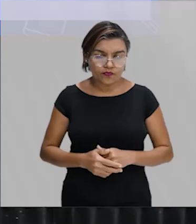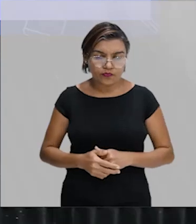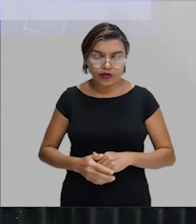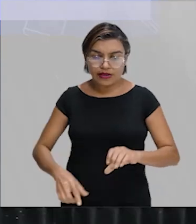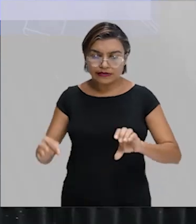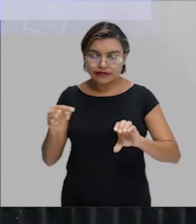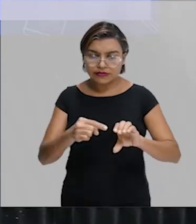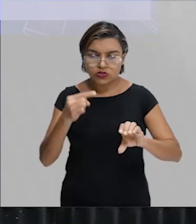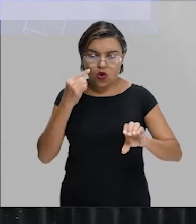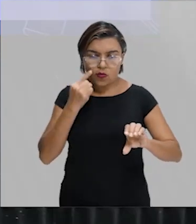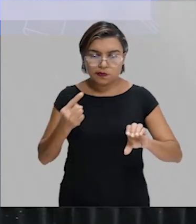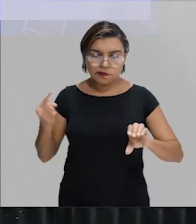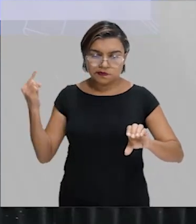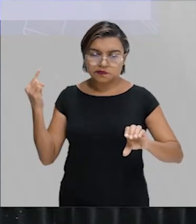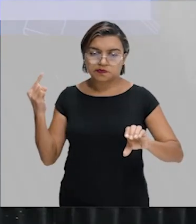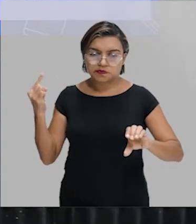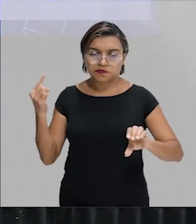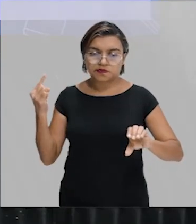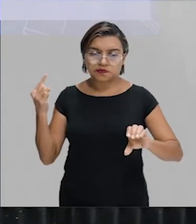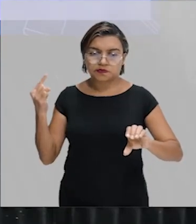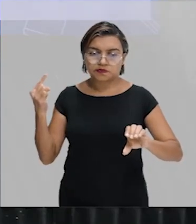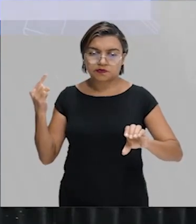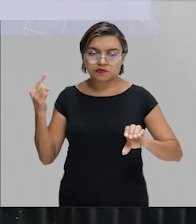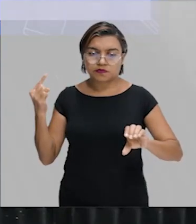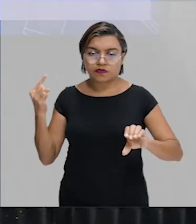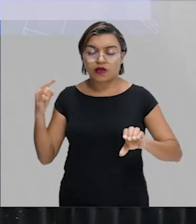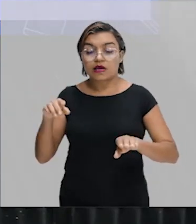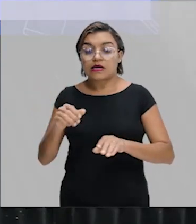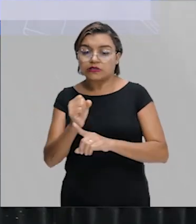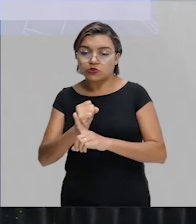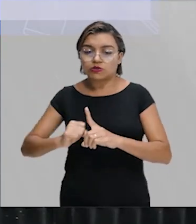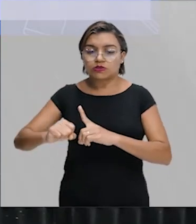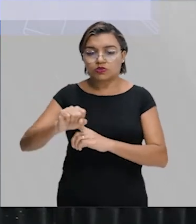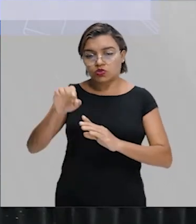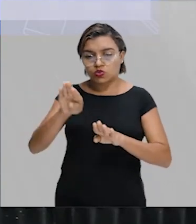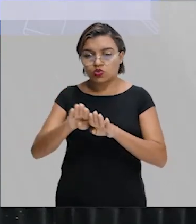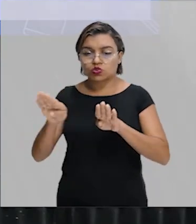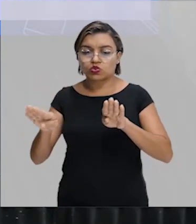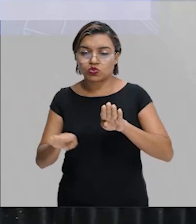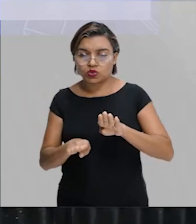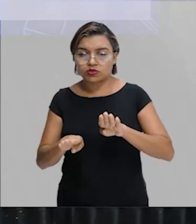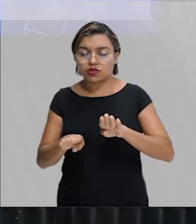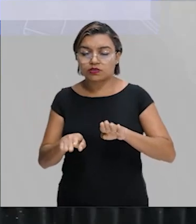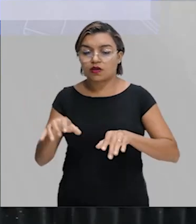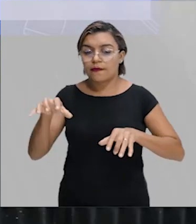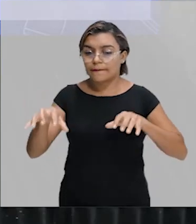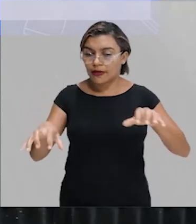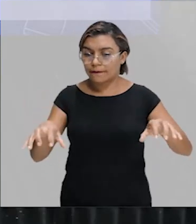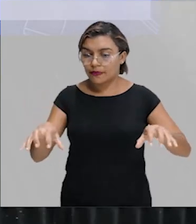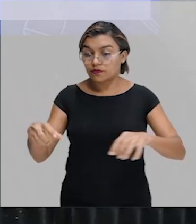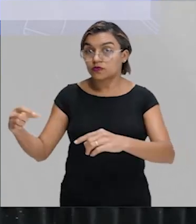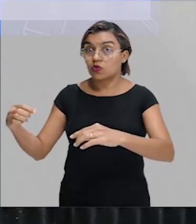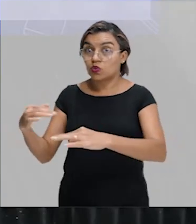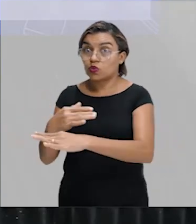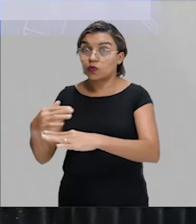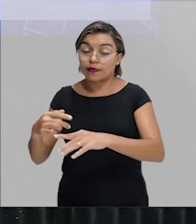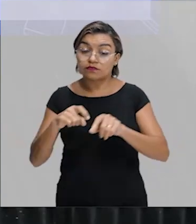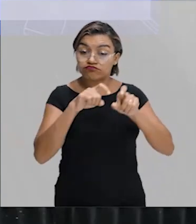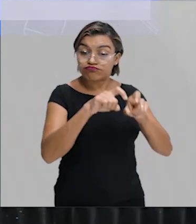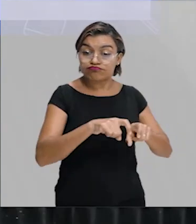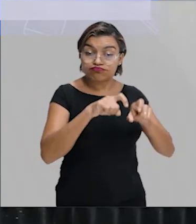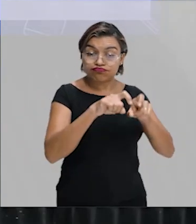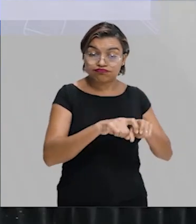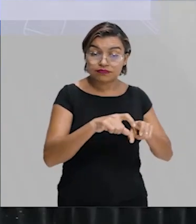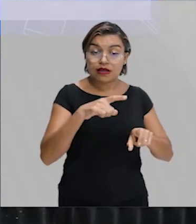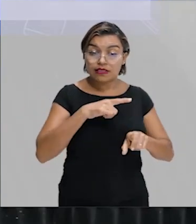As desigualdades sociais entre zonas rurais e urbanas, um dos contrastes geográficos mais flagrantes